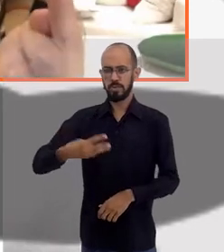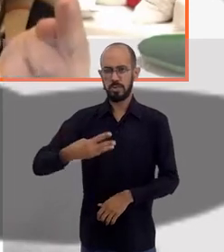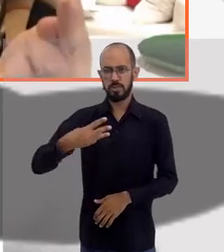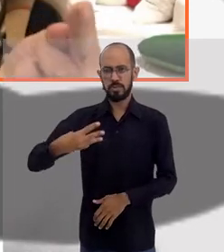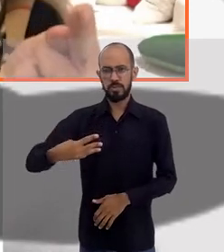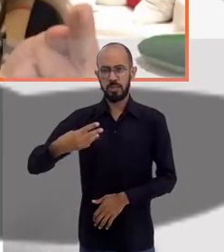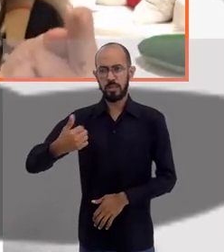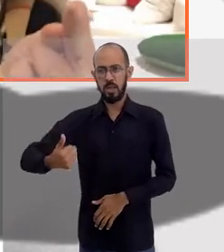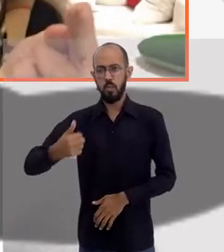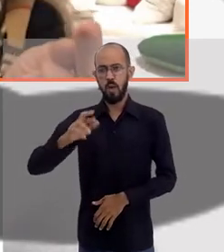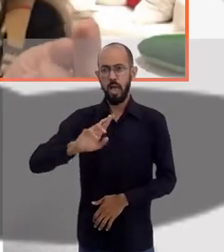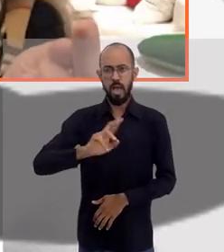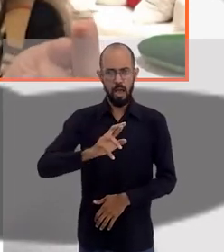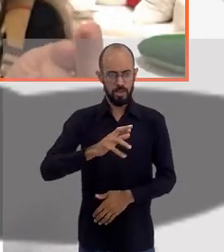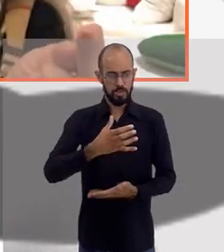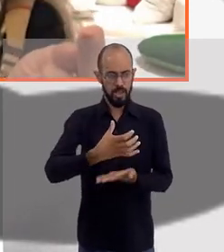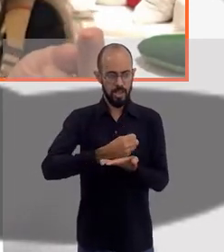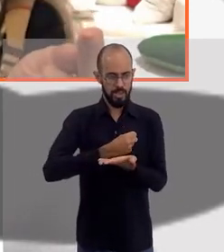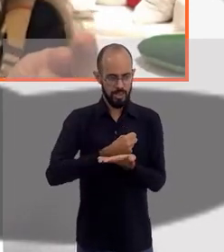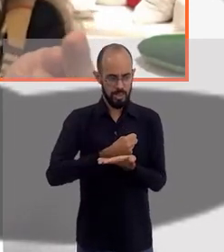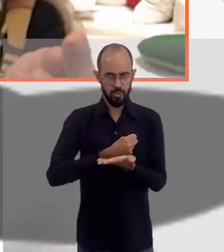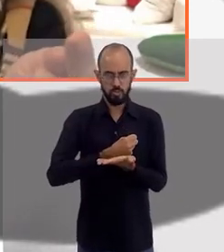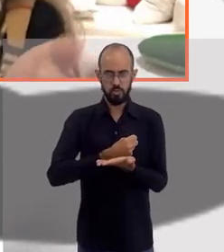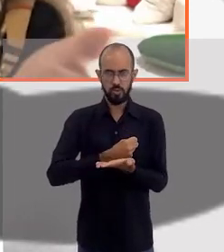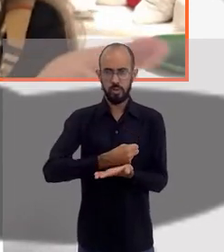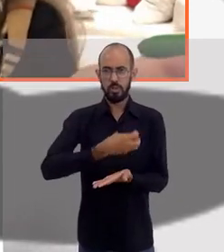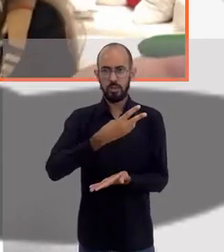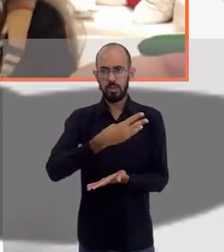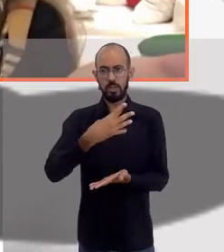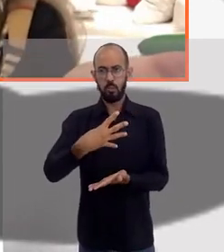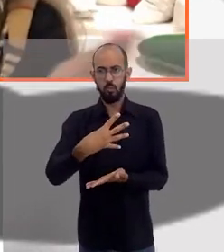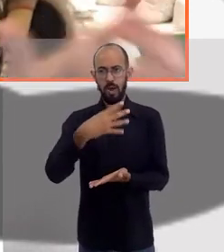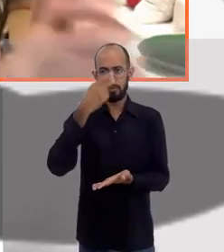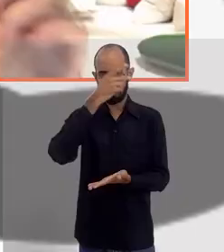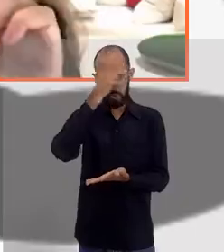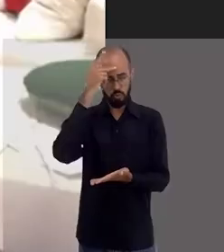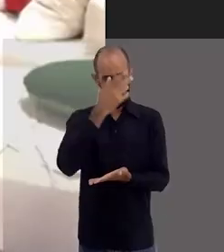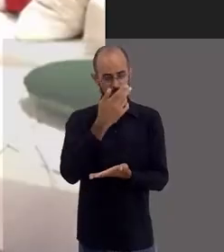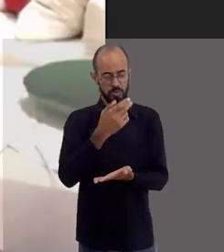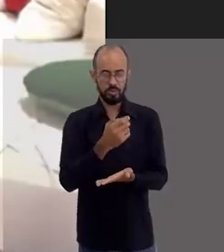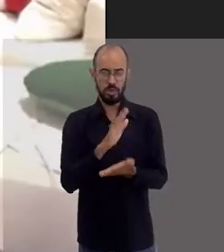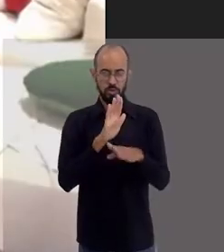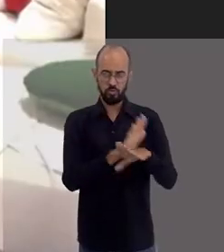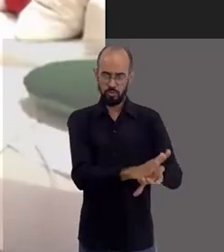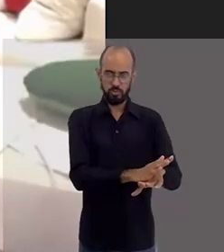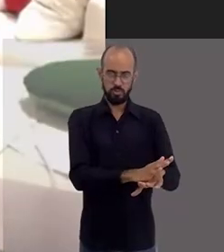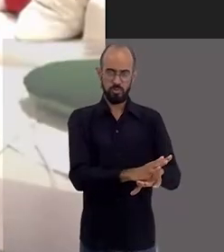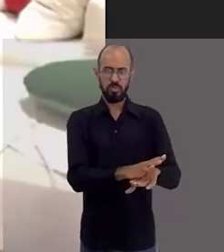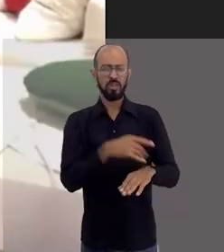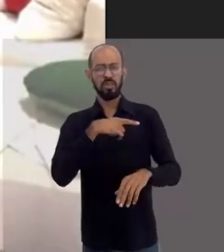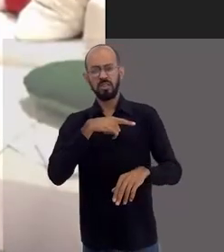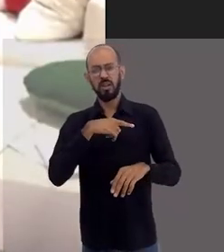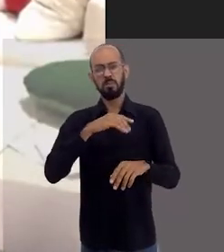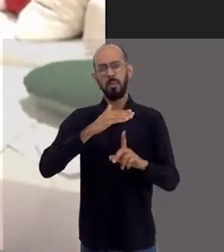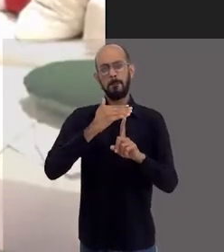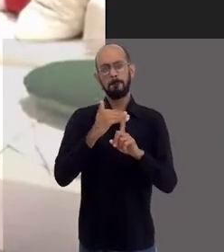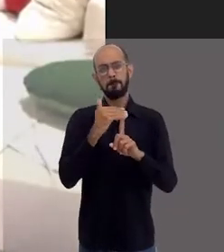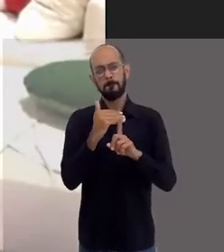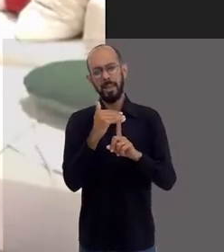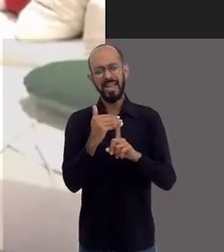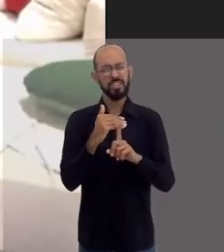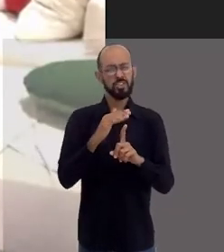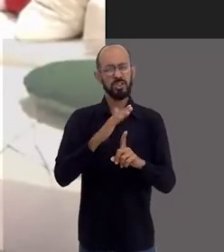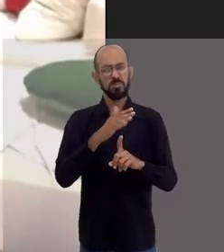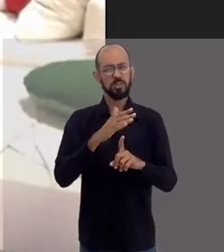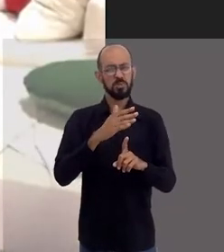.331 arrecadados e 34 pessoas apoiando. Quer dizer, tem um ticket médio aí. Qual é a média que as pessoas, em